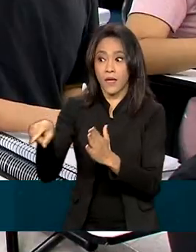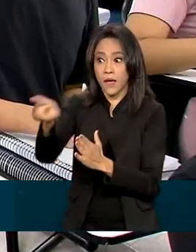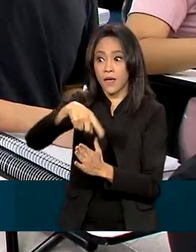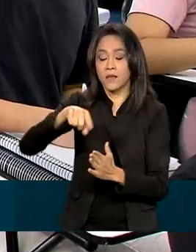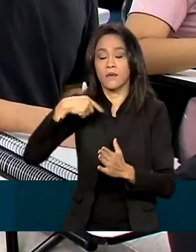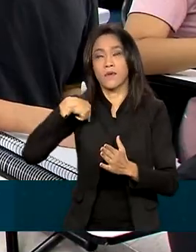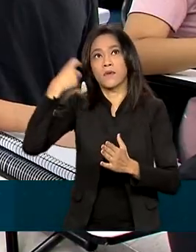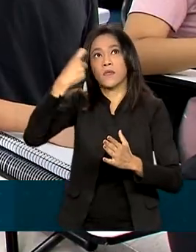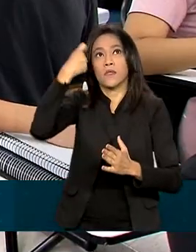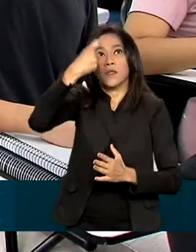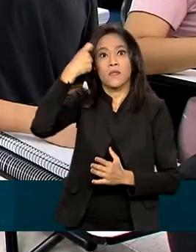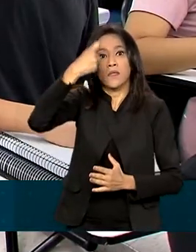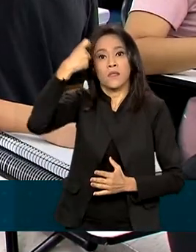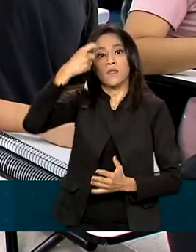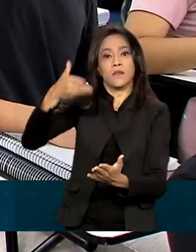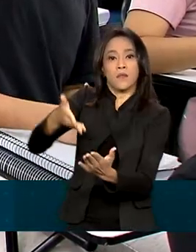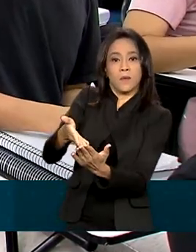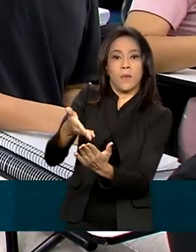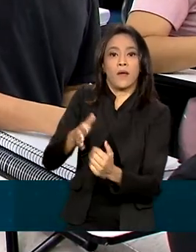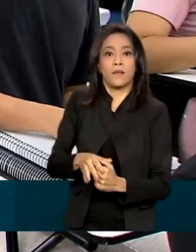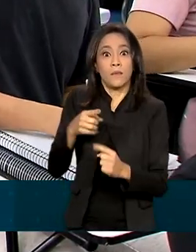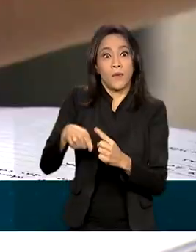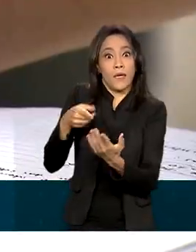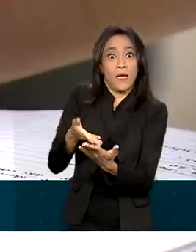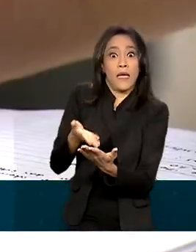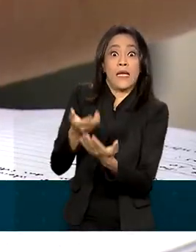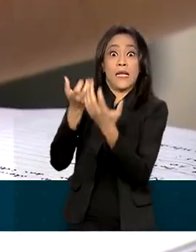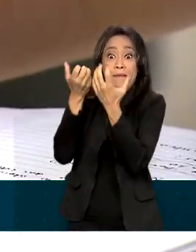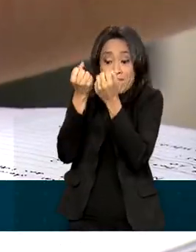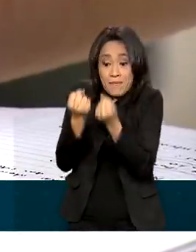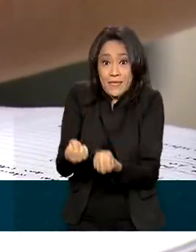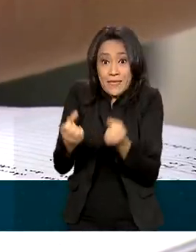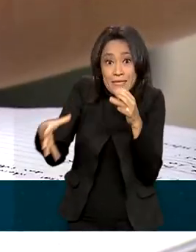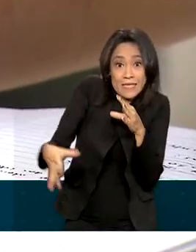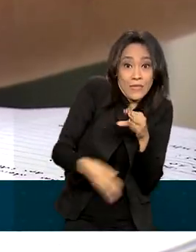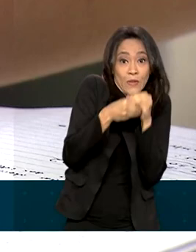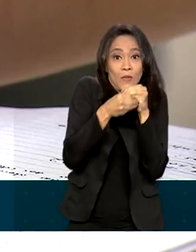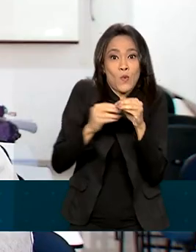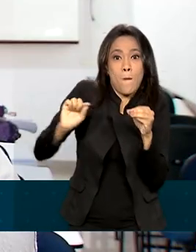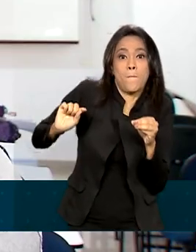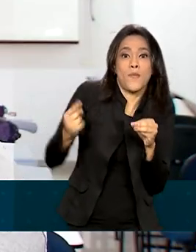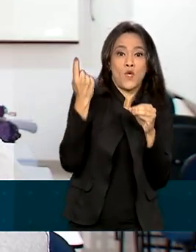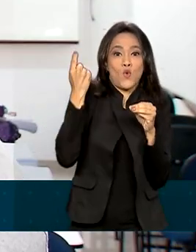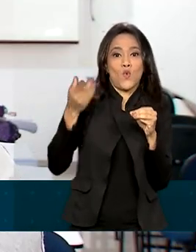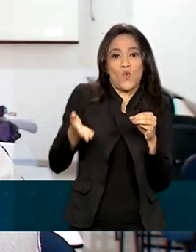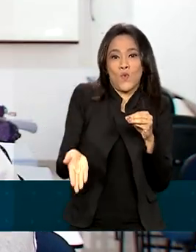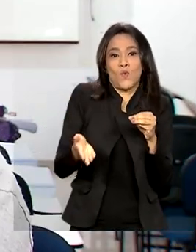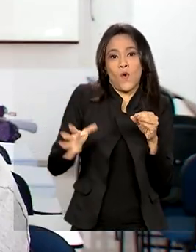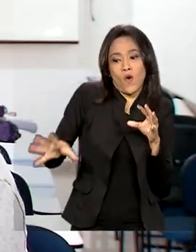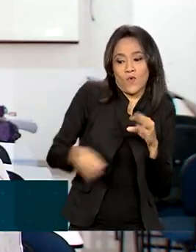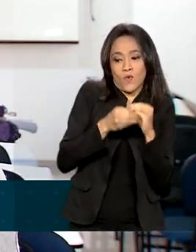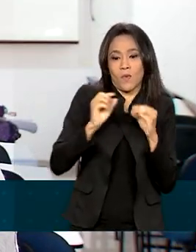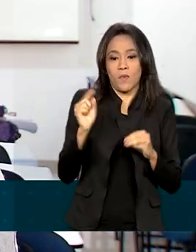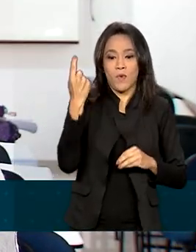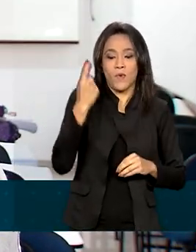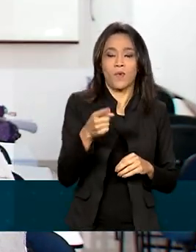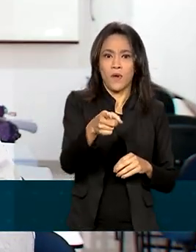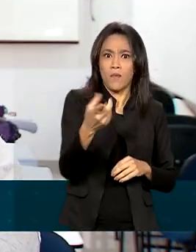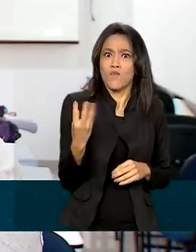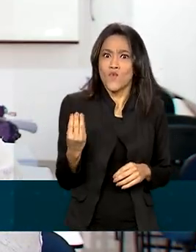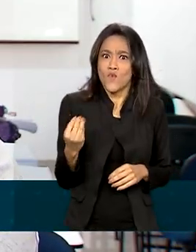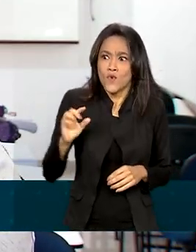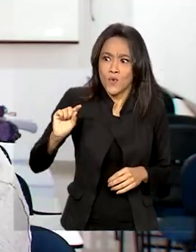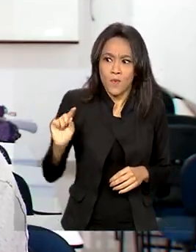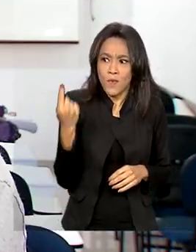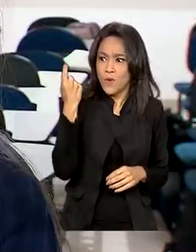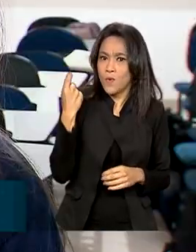dos candidatos por ter o maior peso no Enem, mil pontos. Tem uma preocupação muito grande porque ela vale muito e tem muito